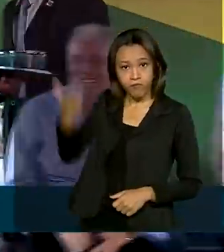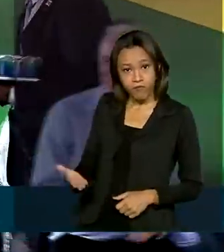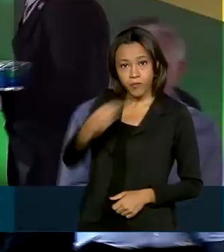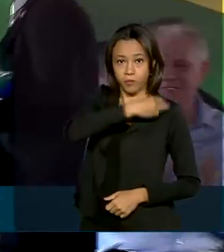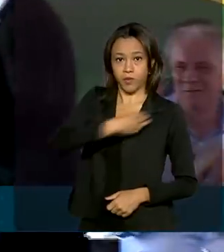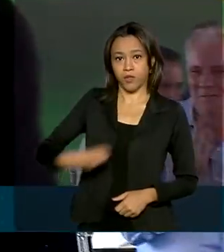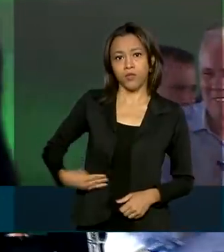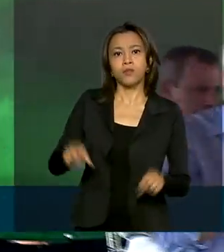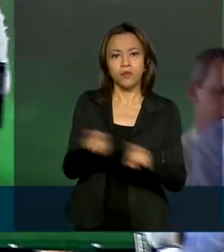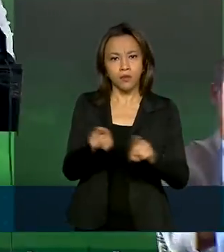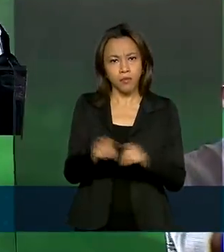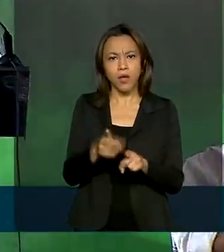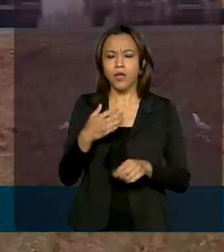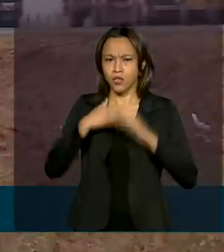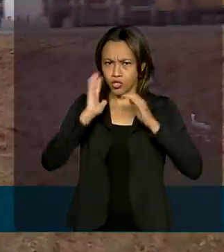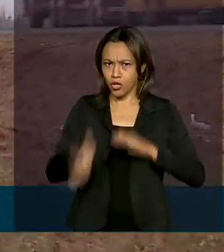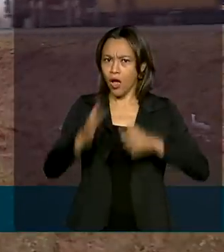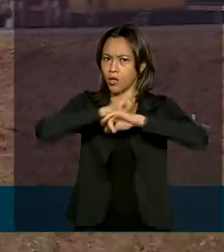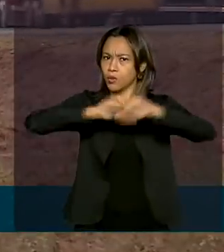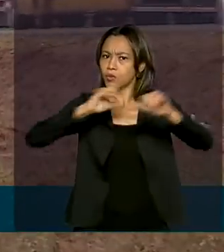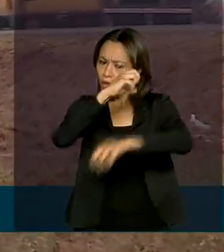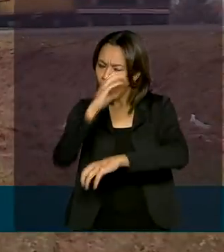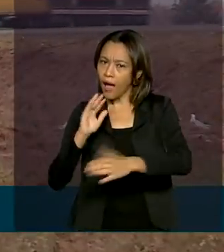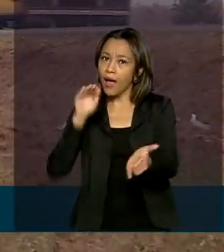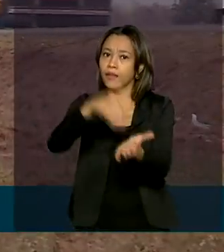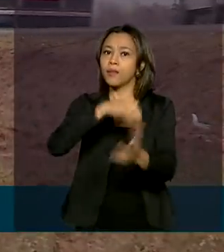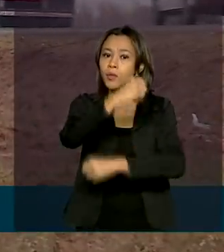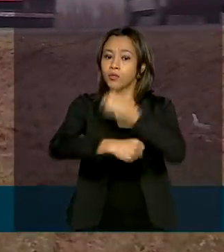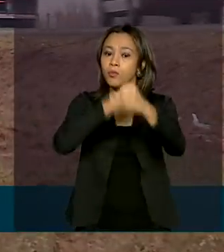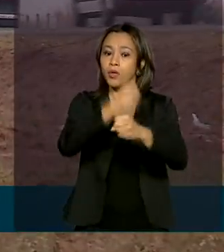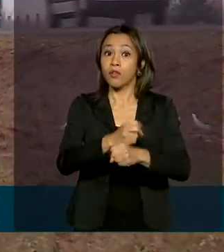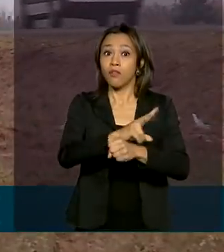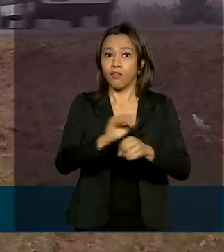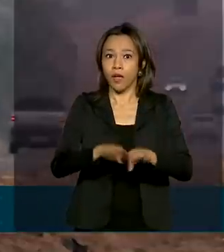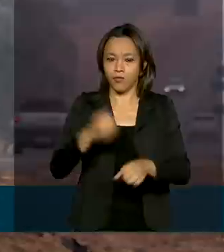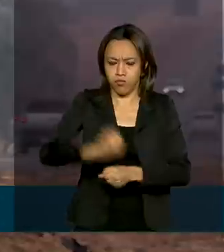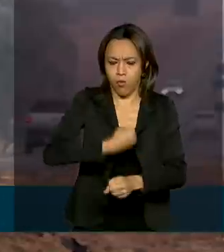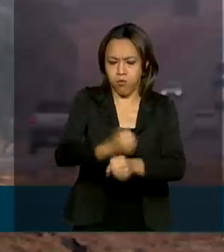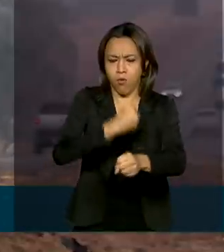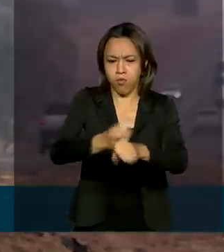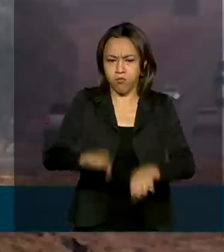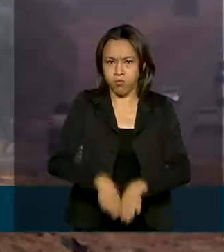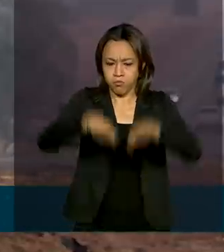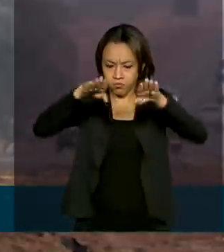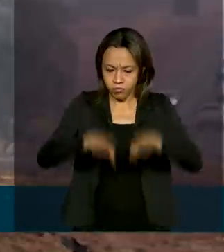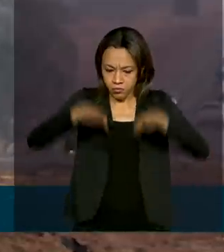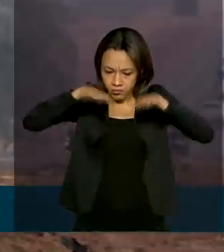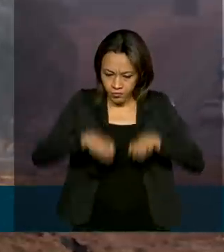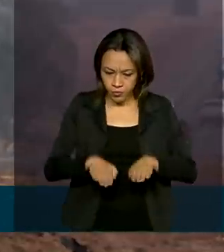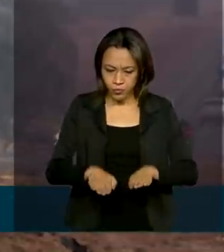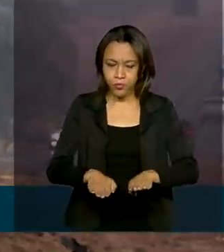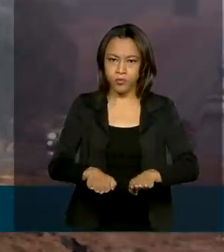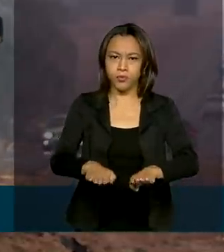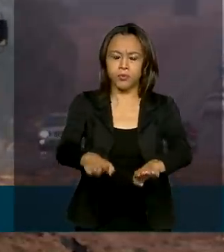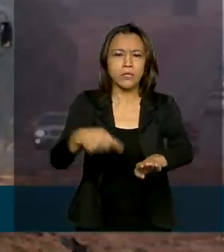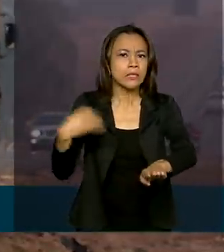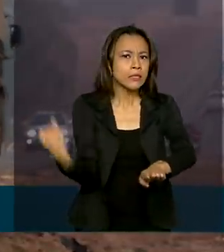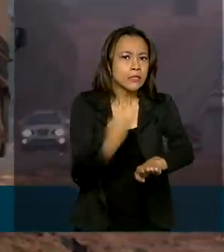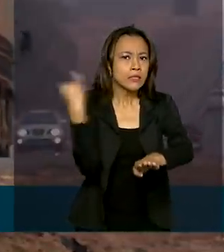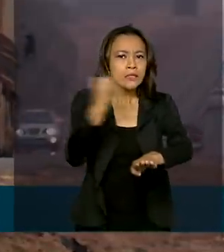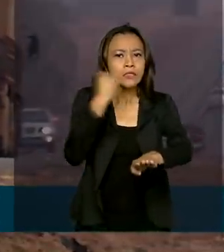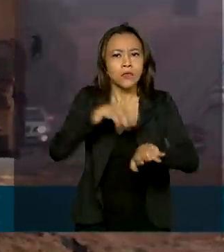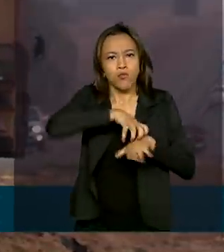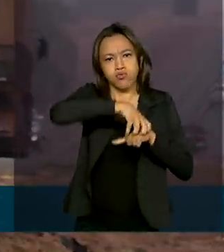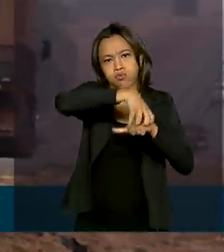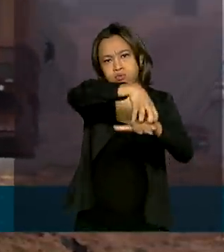Freitas anunciou que até o ano que vem será feita a duplicação da BR-163, importante rodovia para escoamento da produção